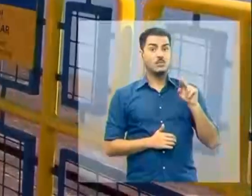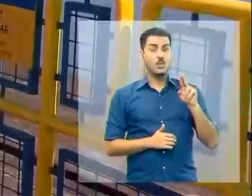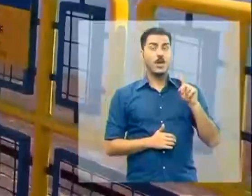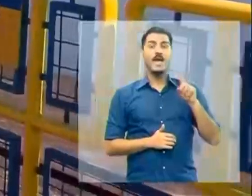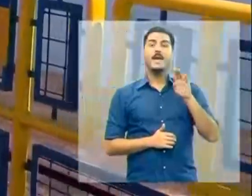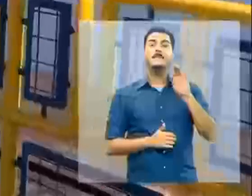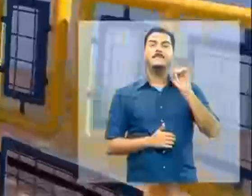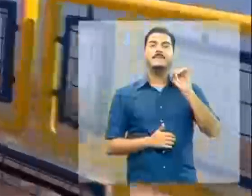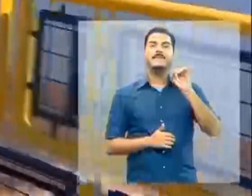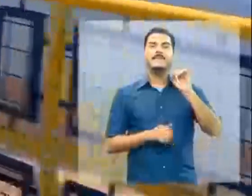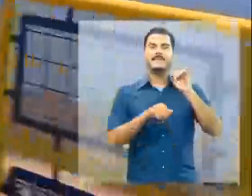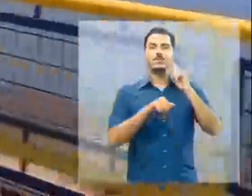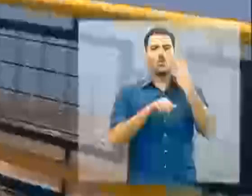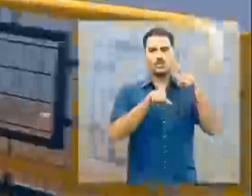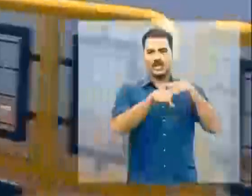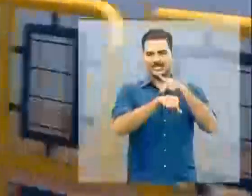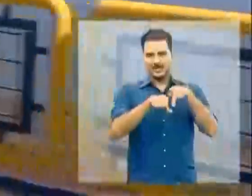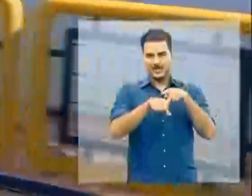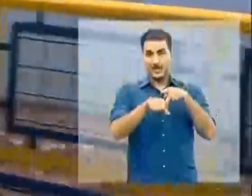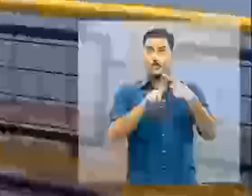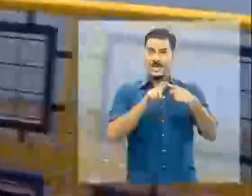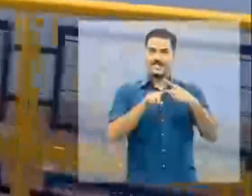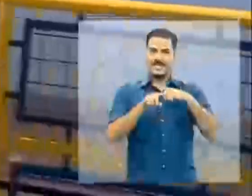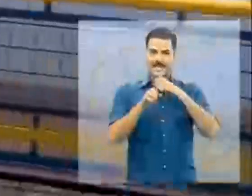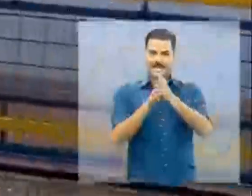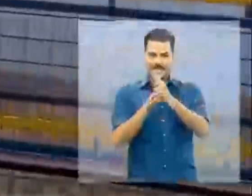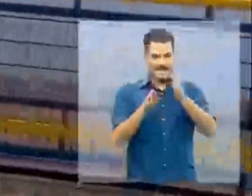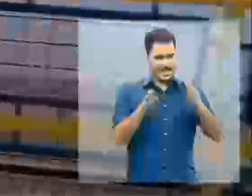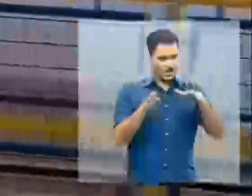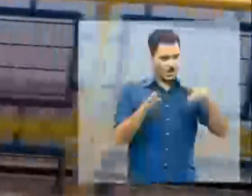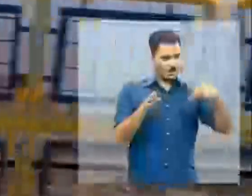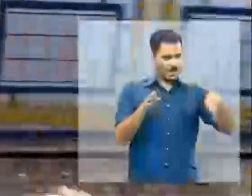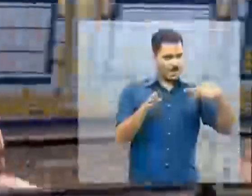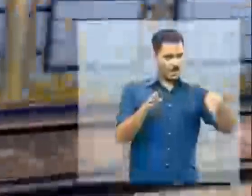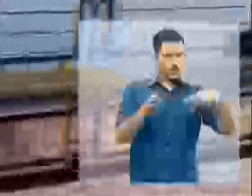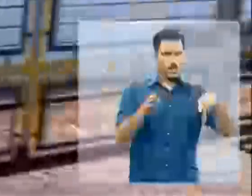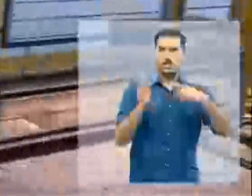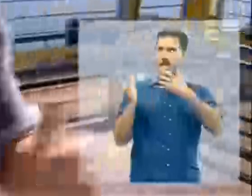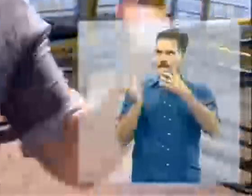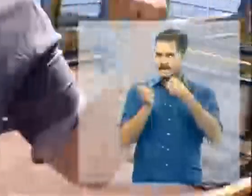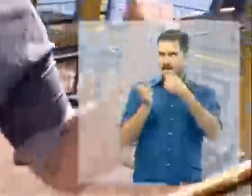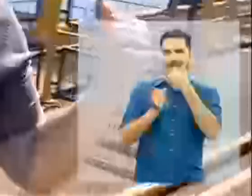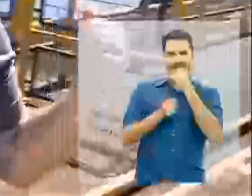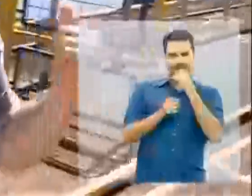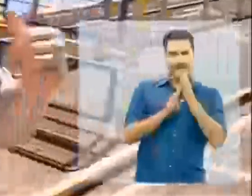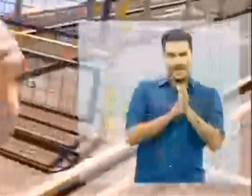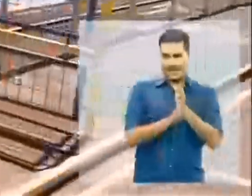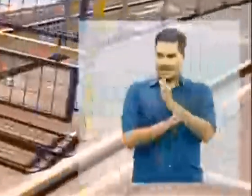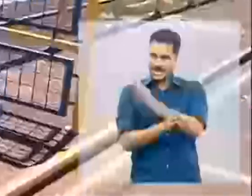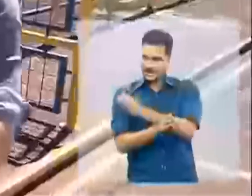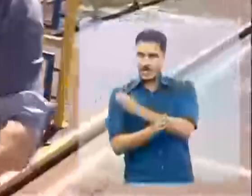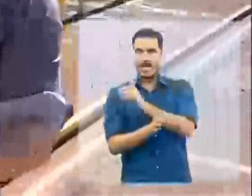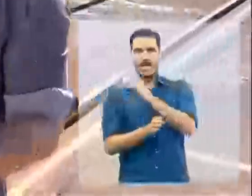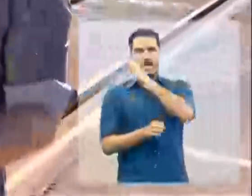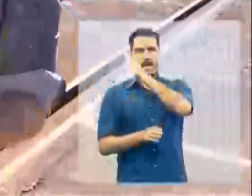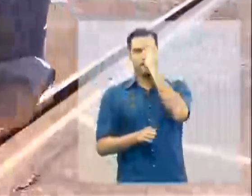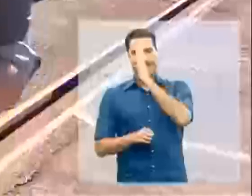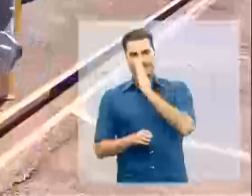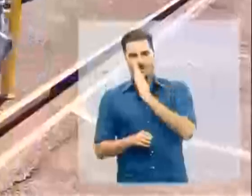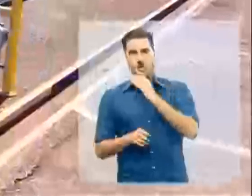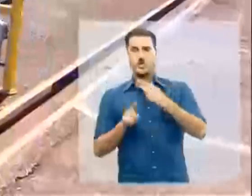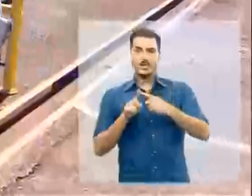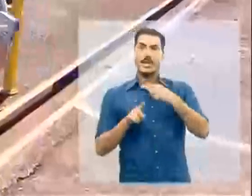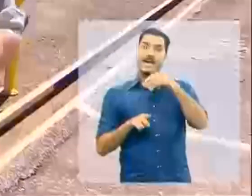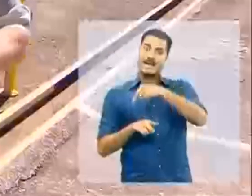lado, o Paraguai, que recebe daqui quase toda a energia que o país consome. Do outro, o Brasil, que